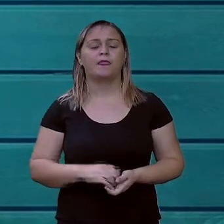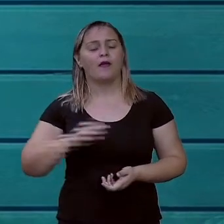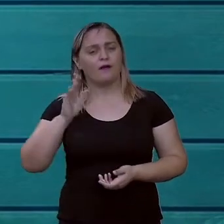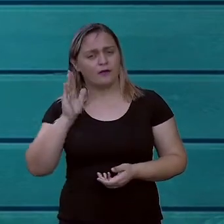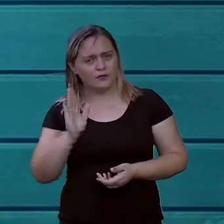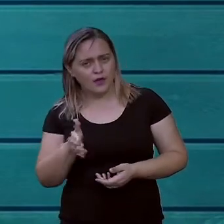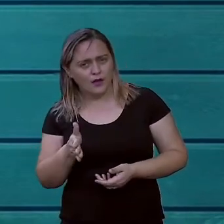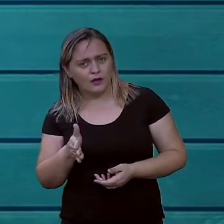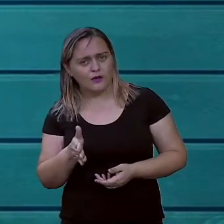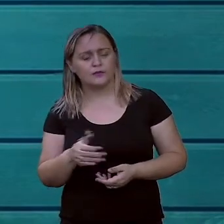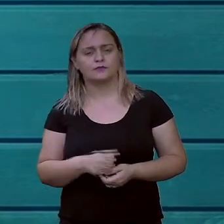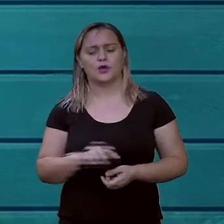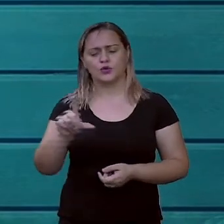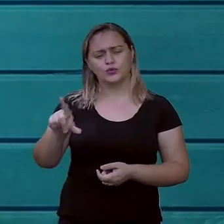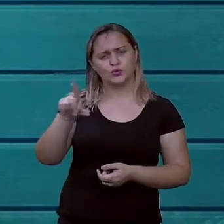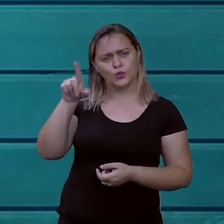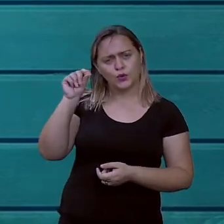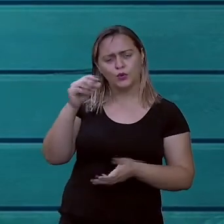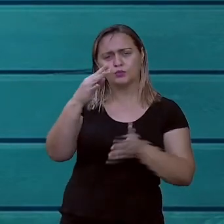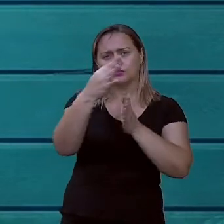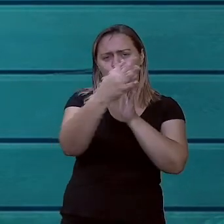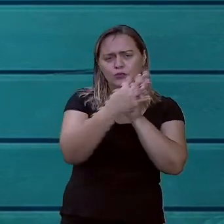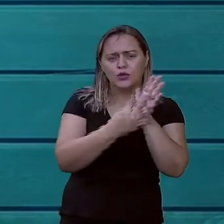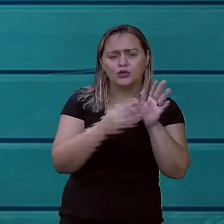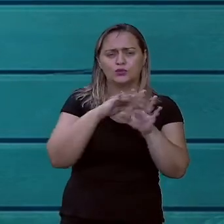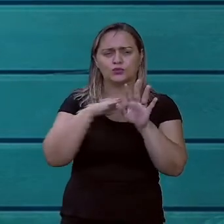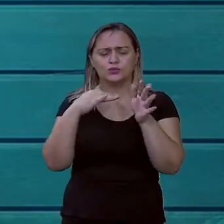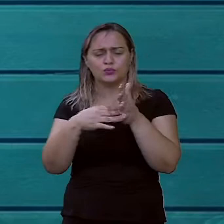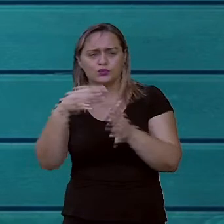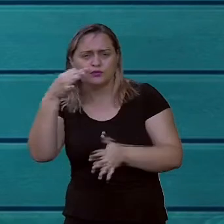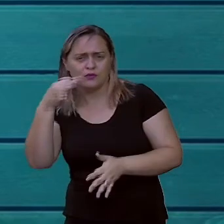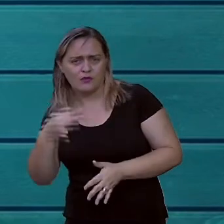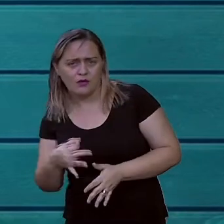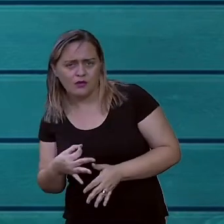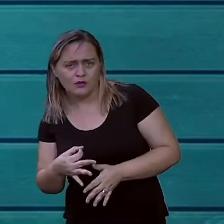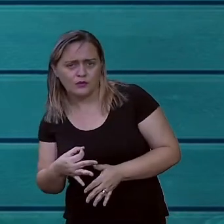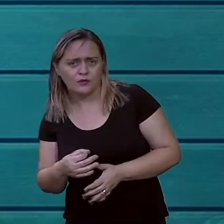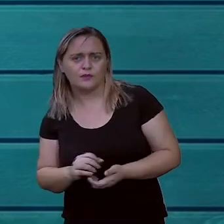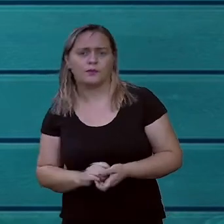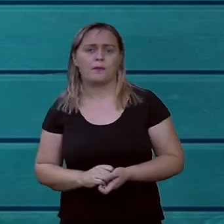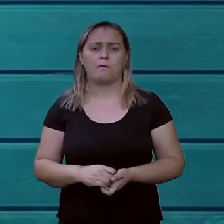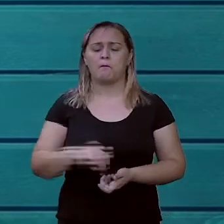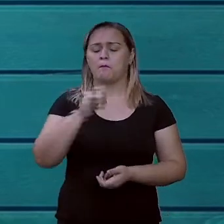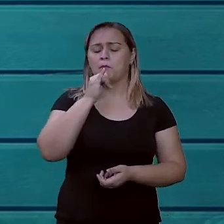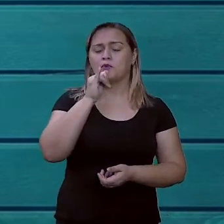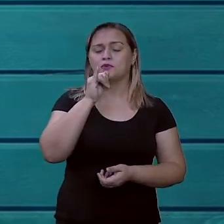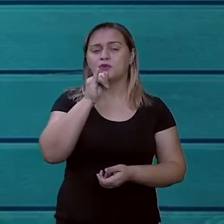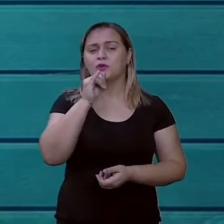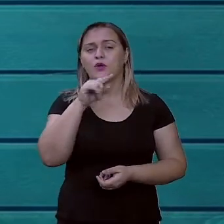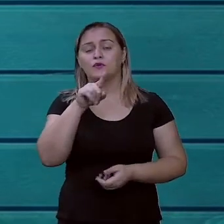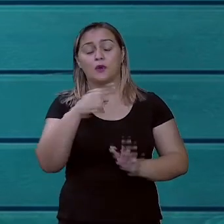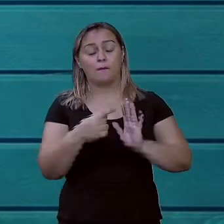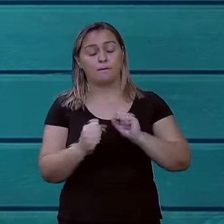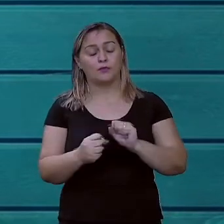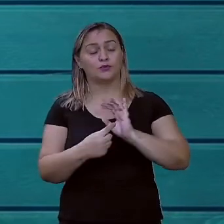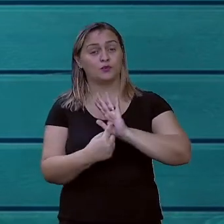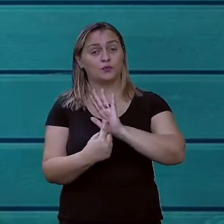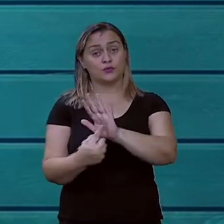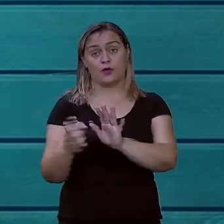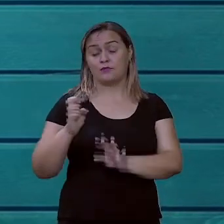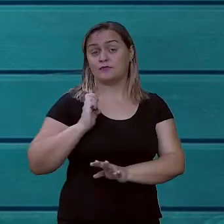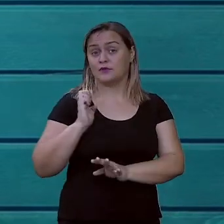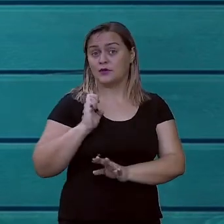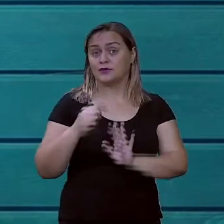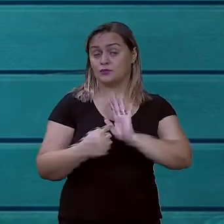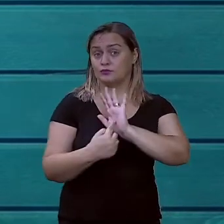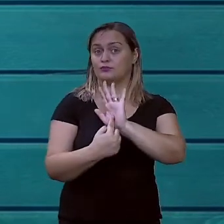Agora, vamos para a seleção do material. Você pode usar dados aí, dados estatísticos, pode usar